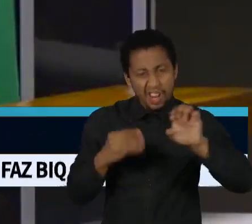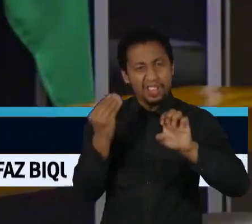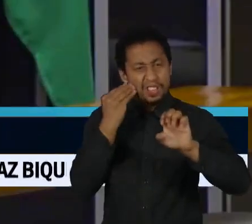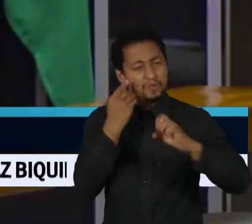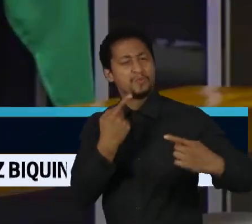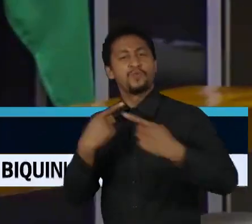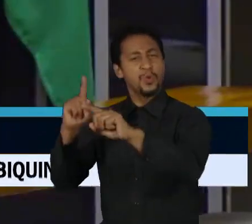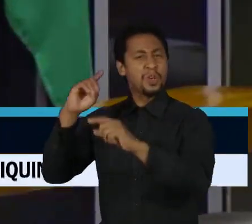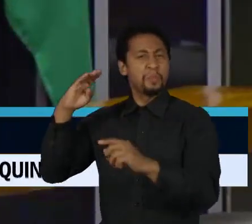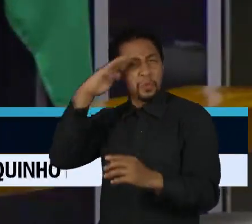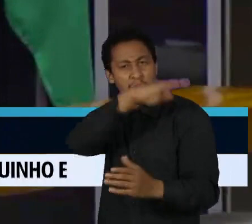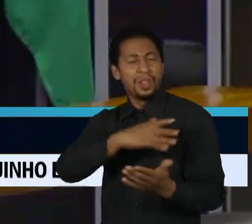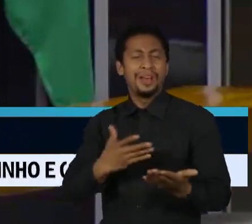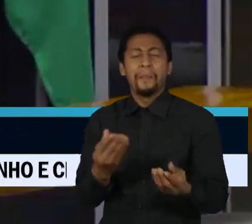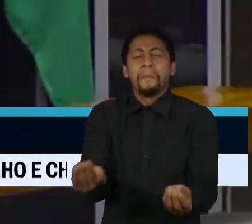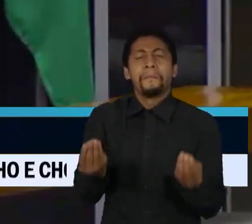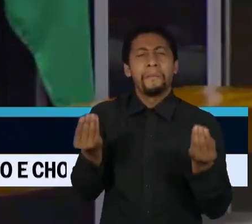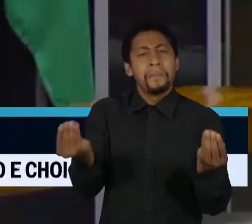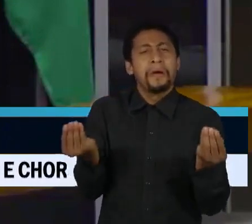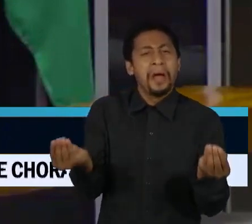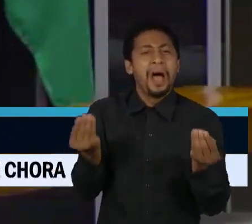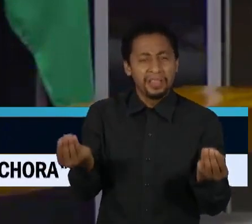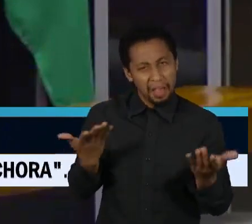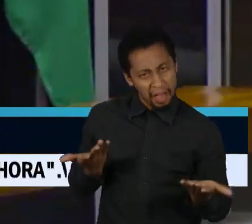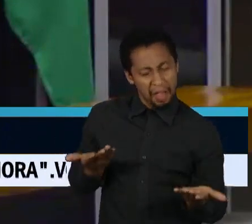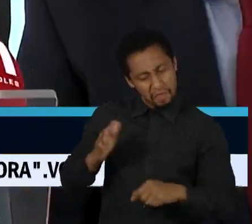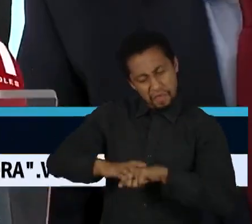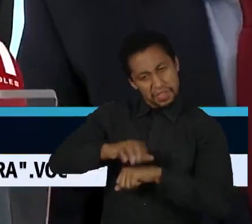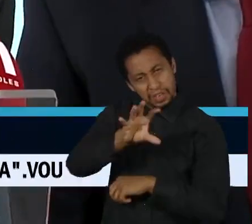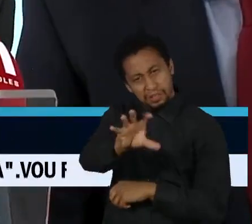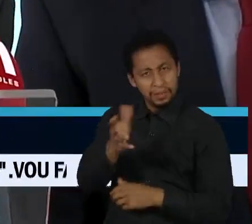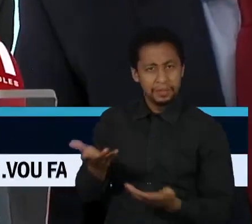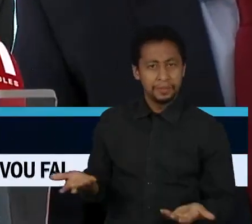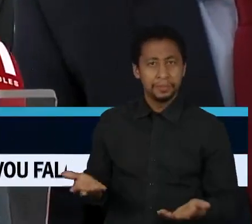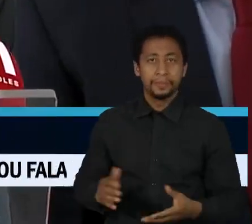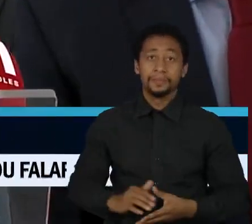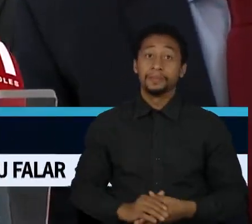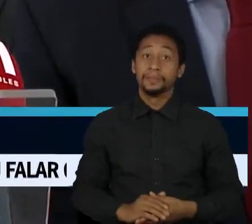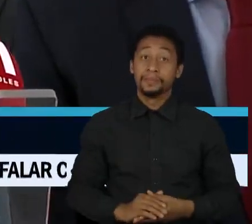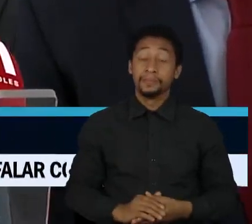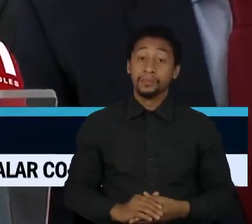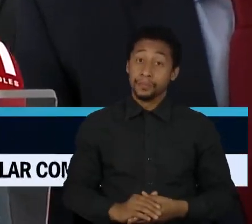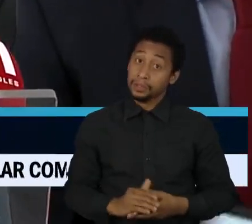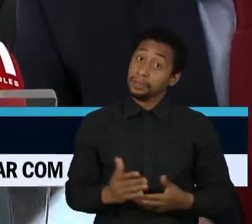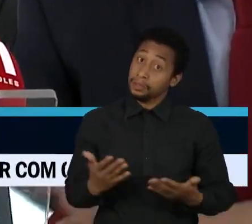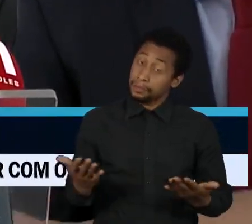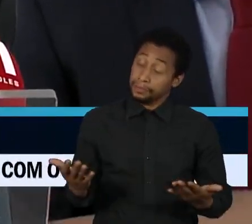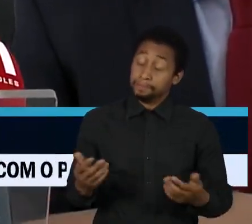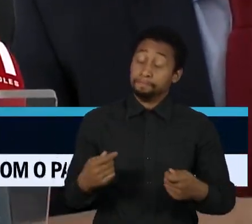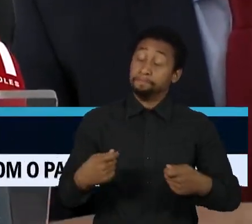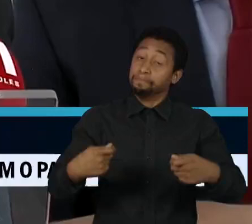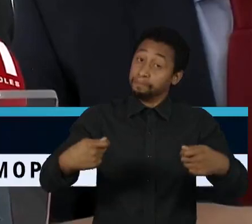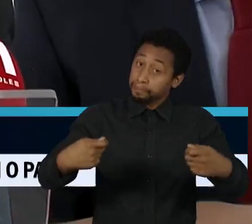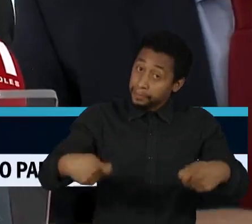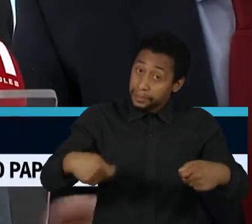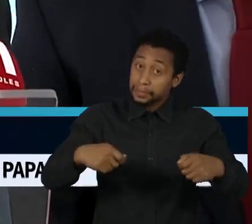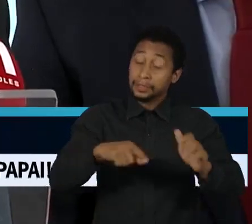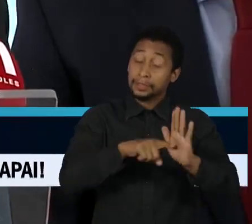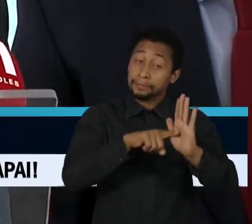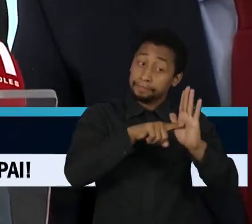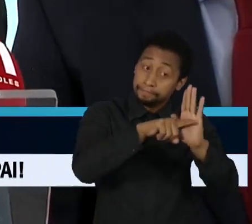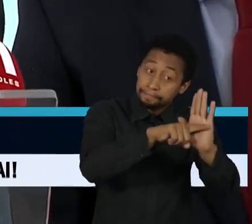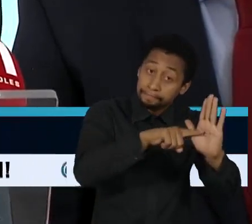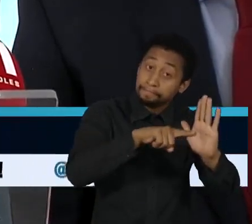o presidente. Para que a necessidade de fazer esses culachos? O que precisa é ter o quê? Investigação.